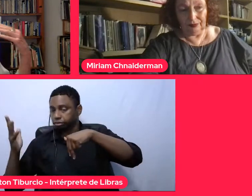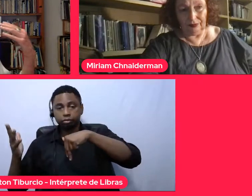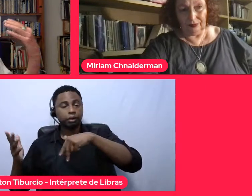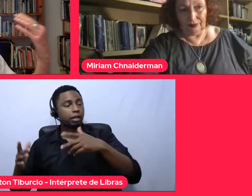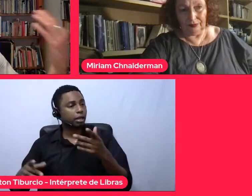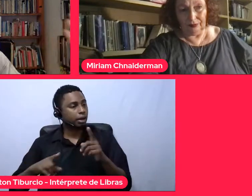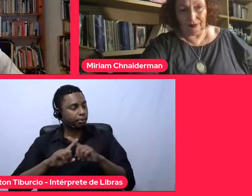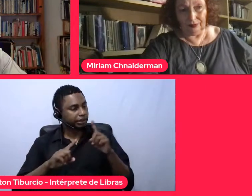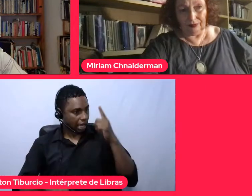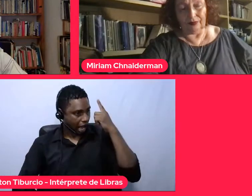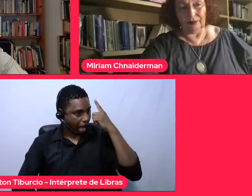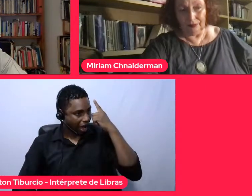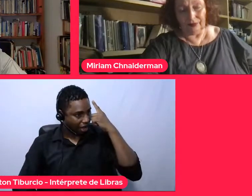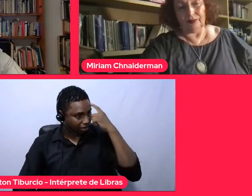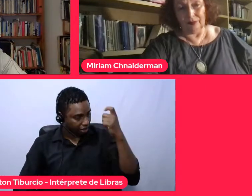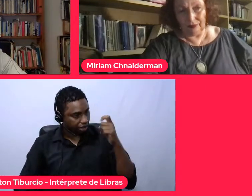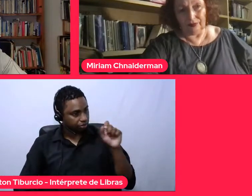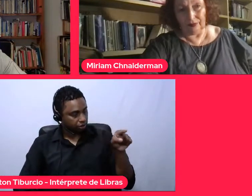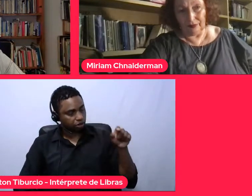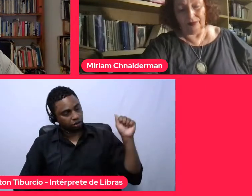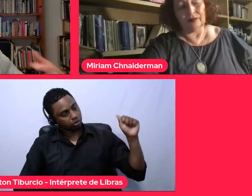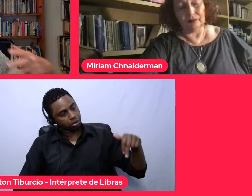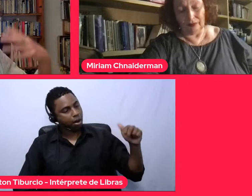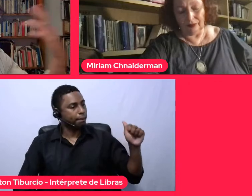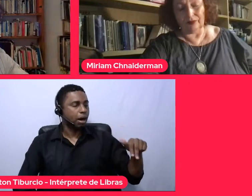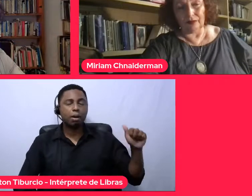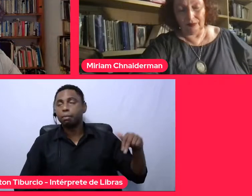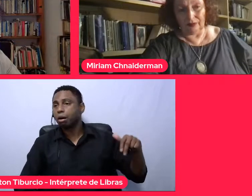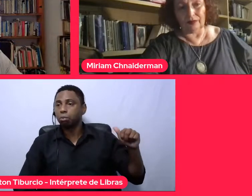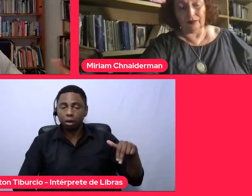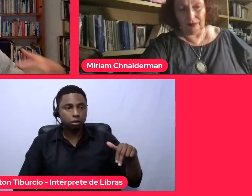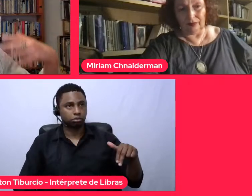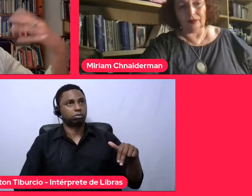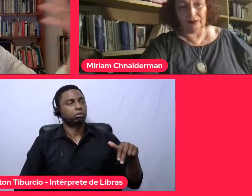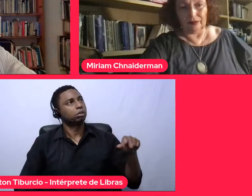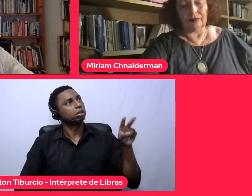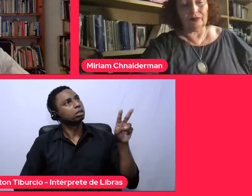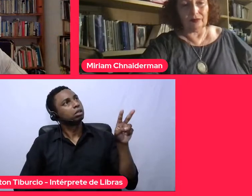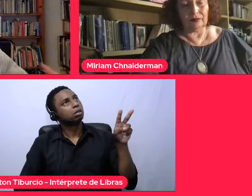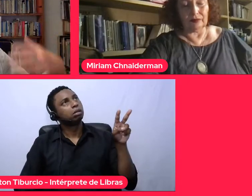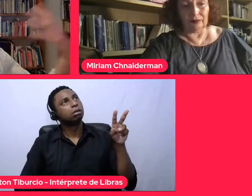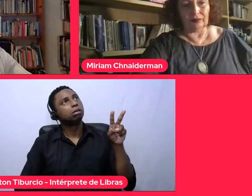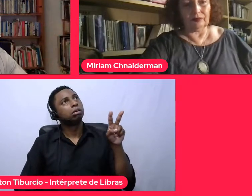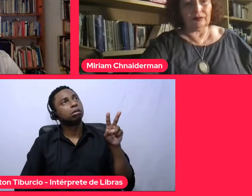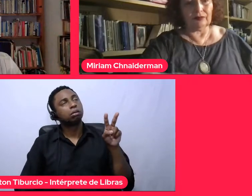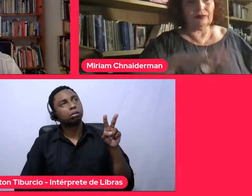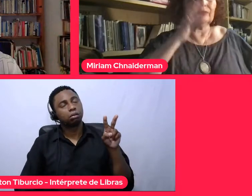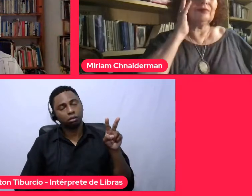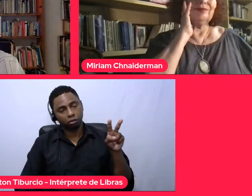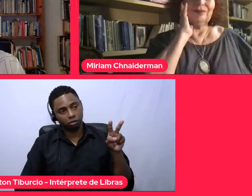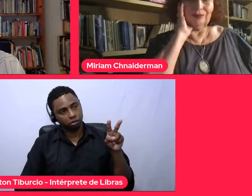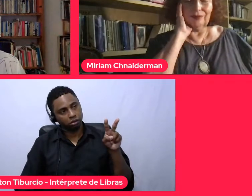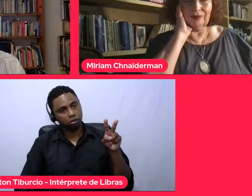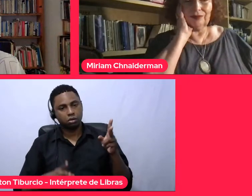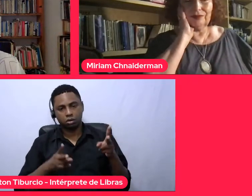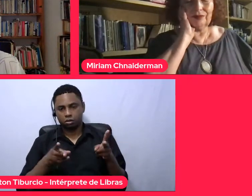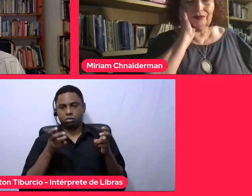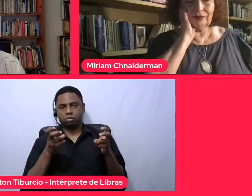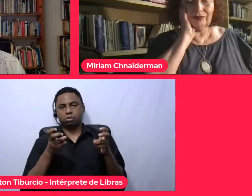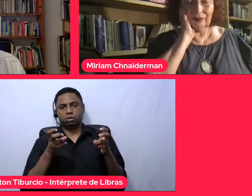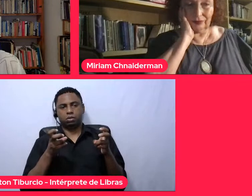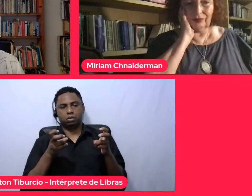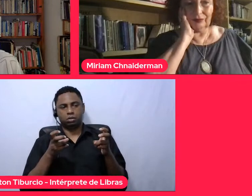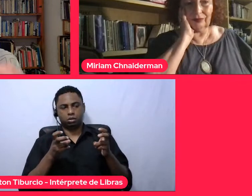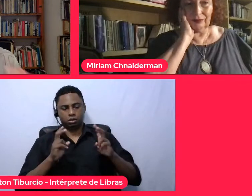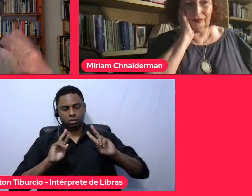ideia era que você, ao caminhar naquela rua, você fosse parando e se deparando com